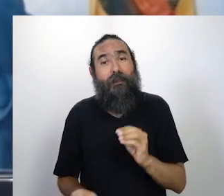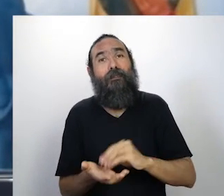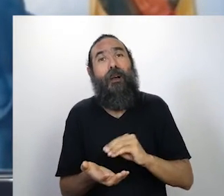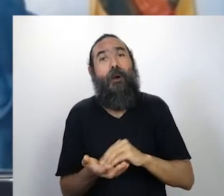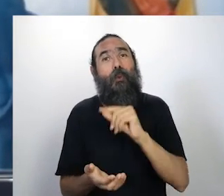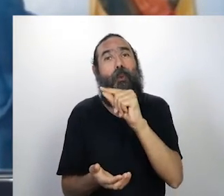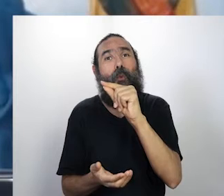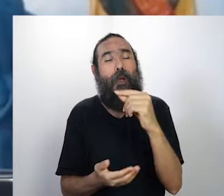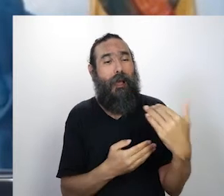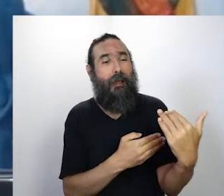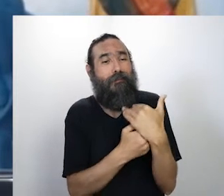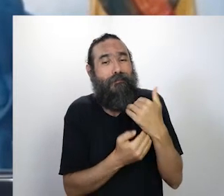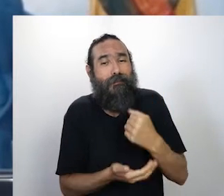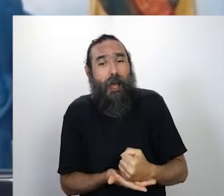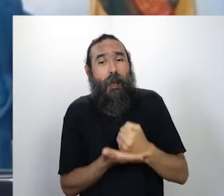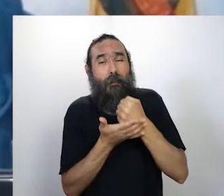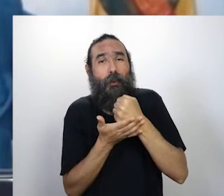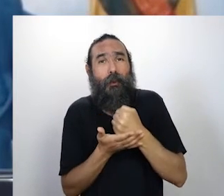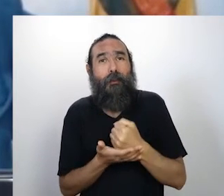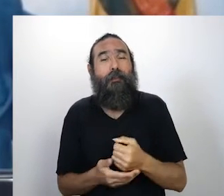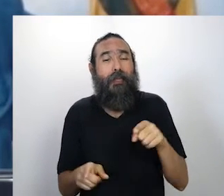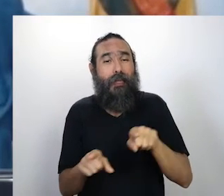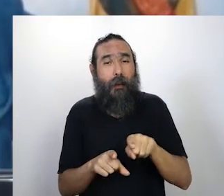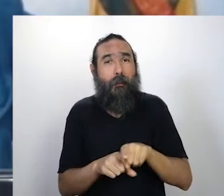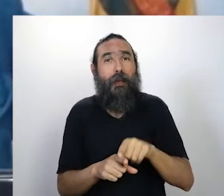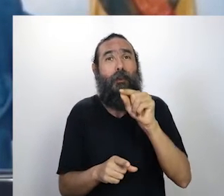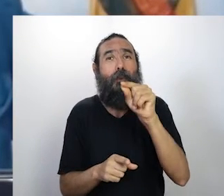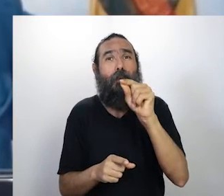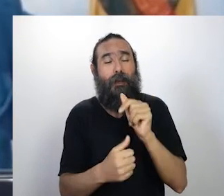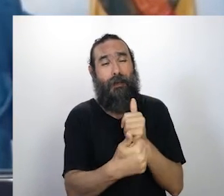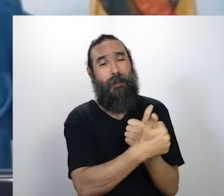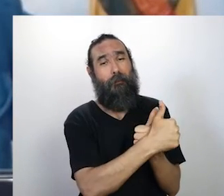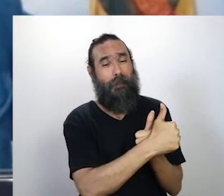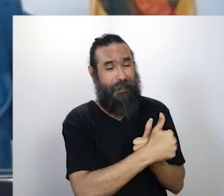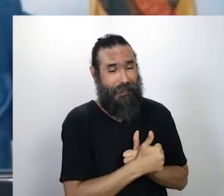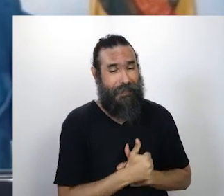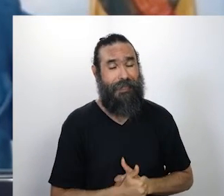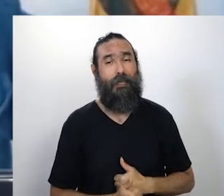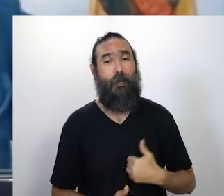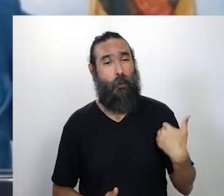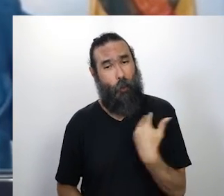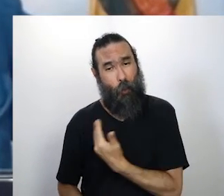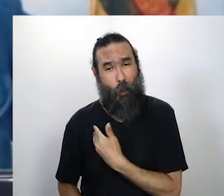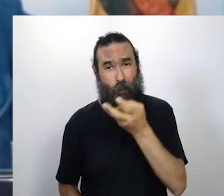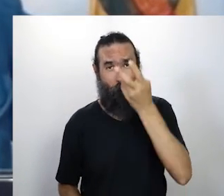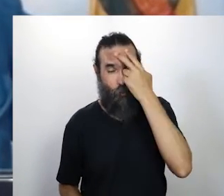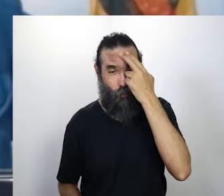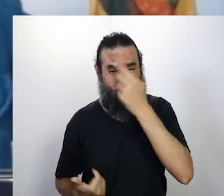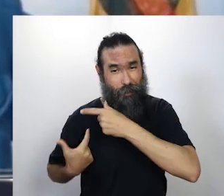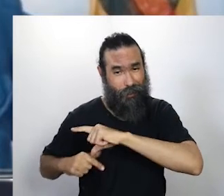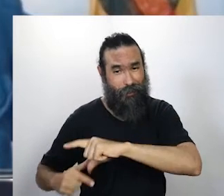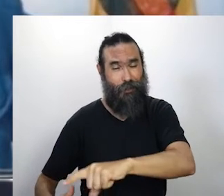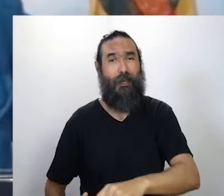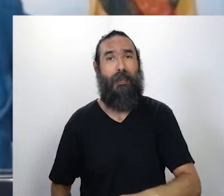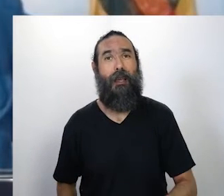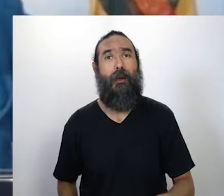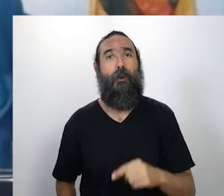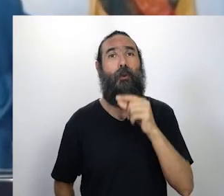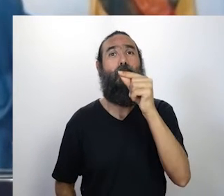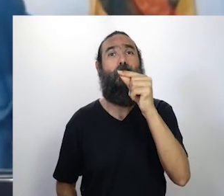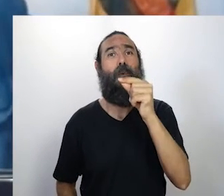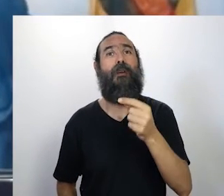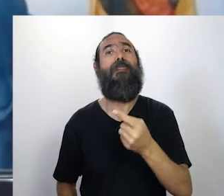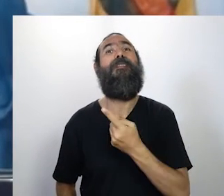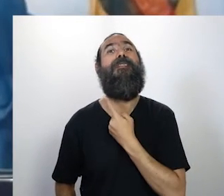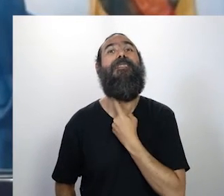não é só a falta de incentivo. É a perseguição escancarada e a tentativa de silenciar, de